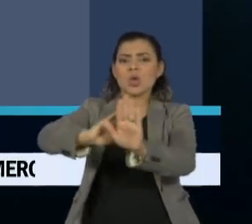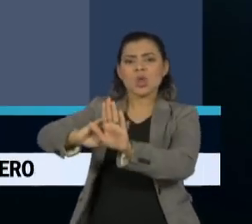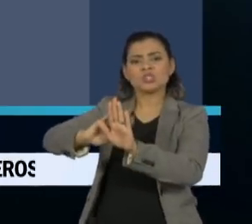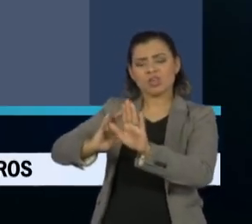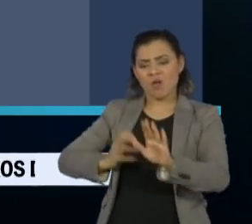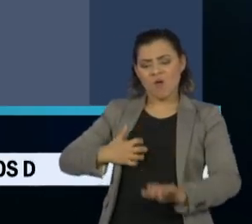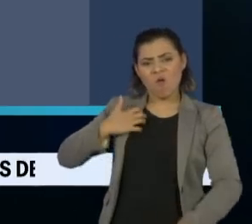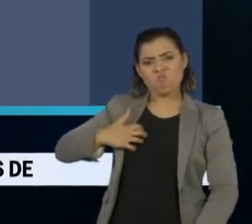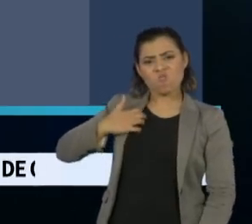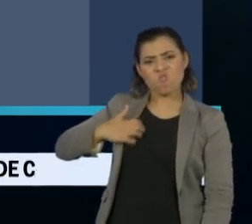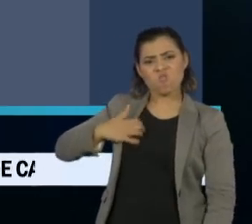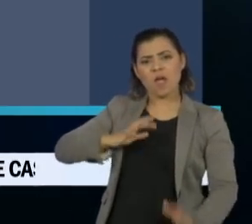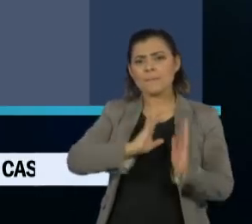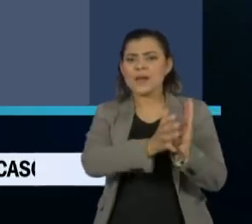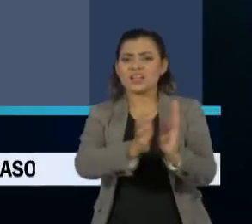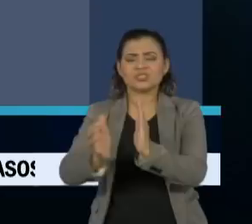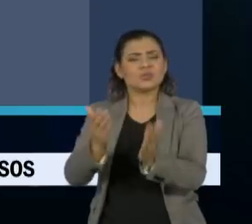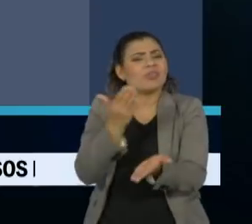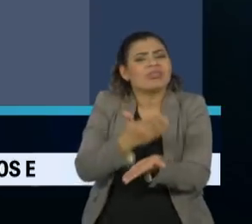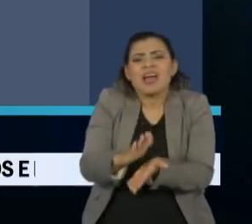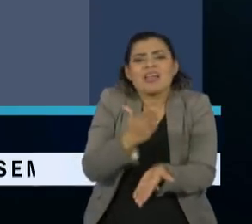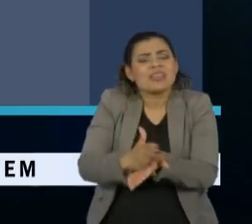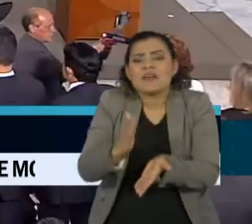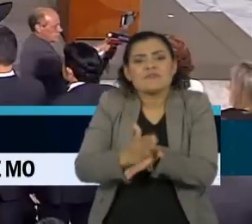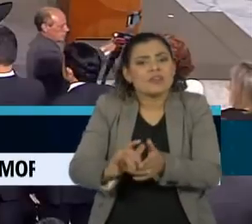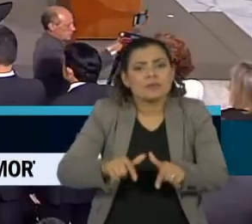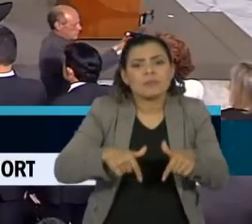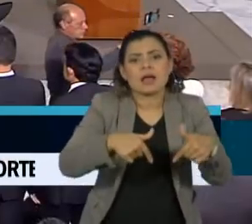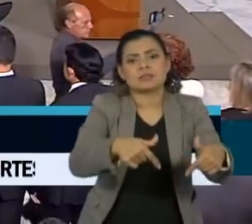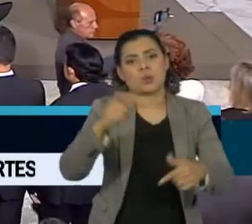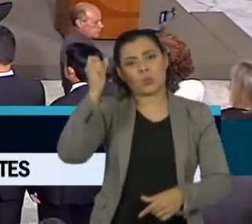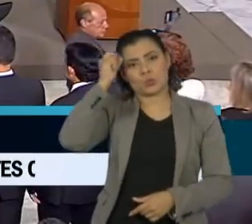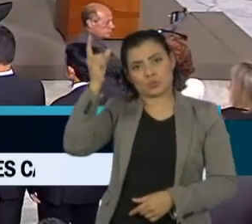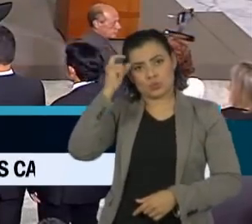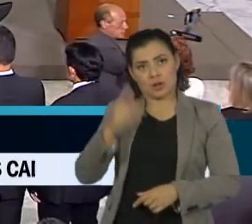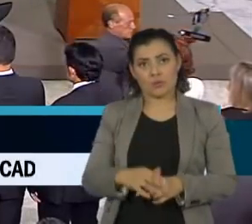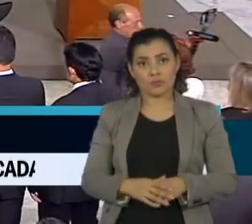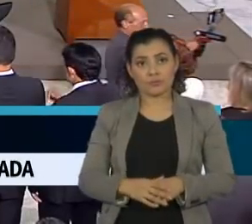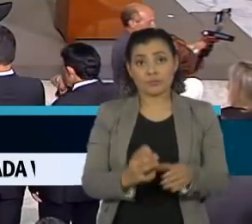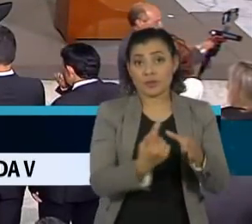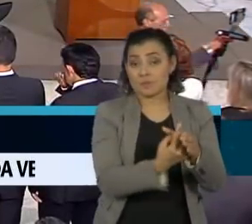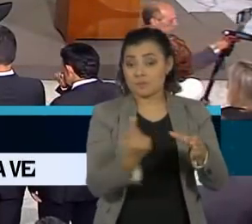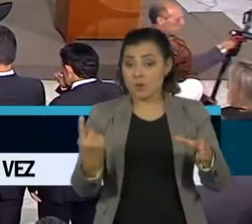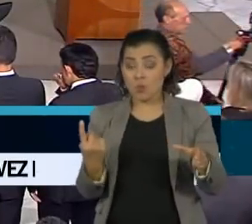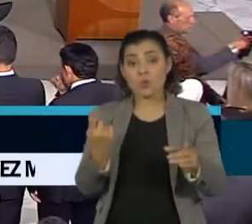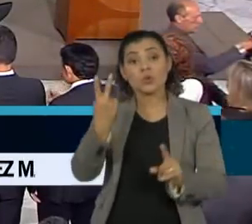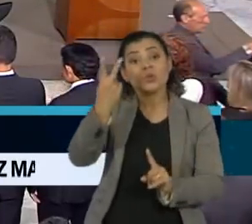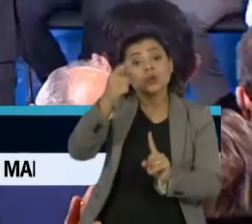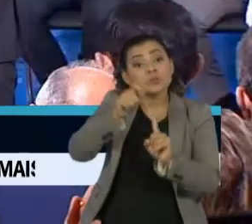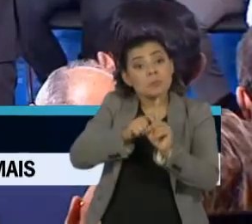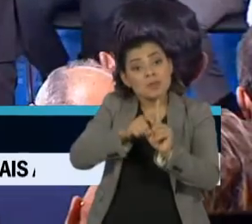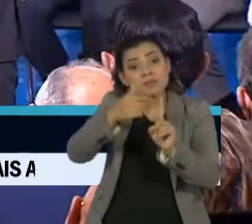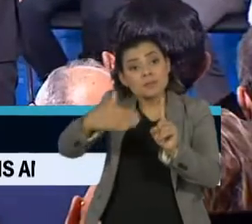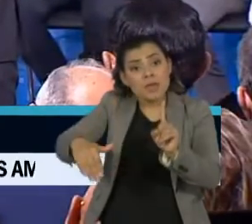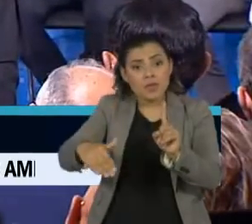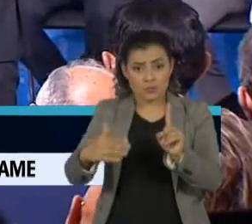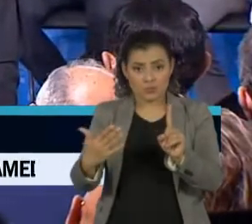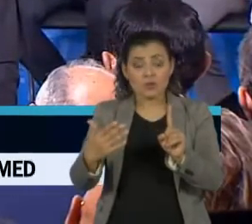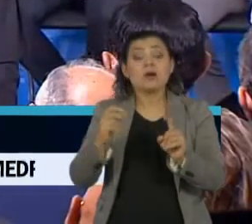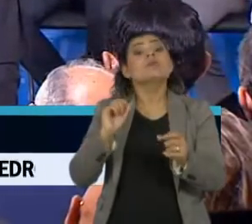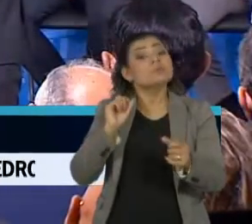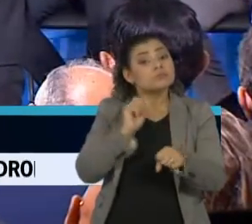ressentimentos partidários que nada tem a ver com o fazer cultural. A saída da atriz aconteceu dois meses e meio depois da posse na